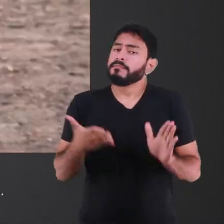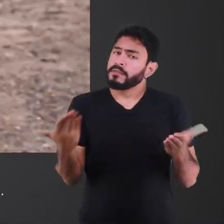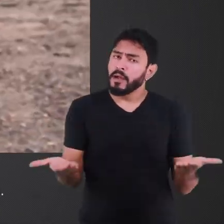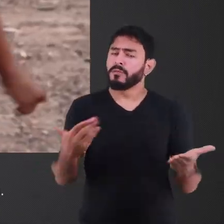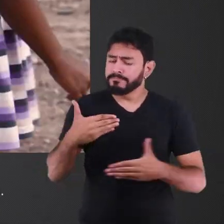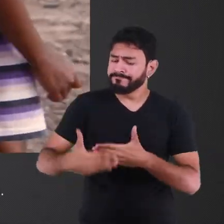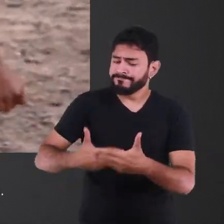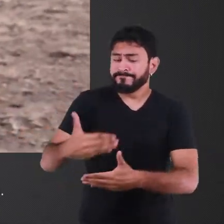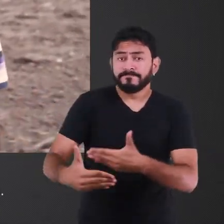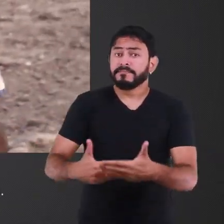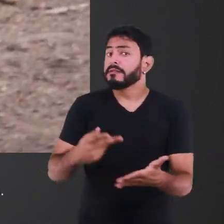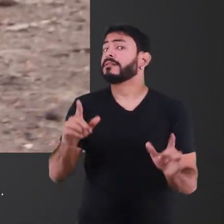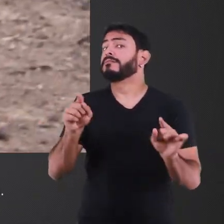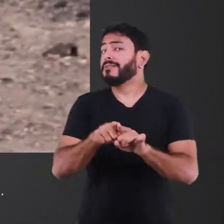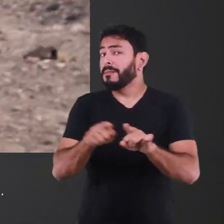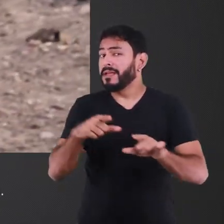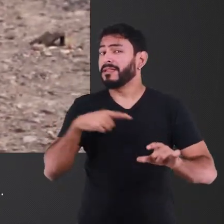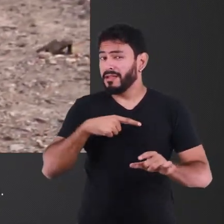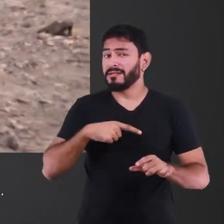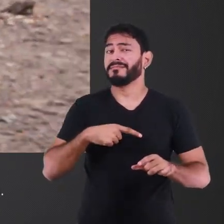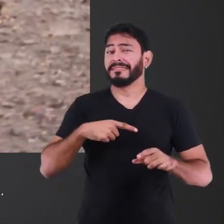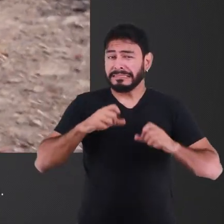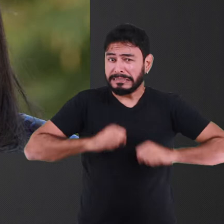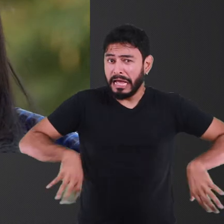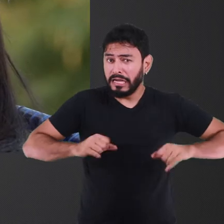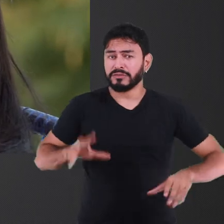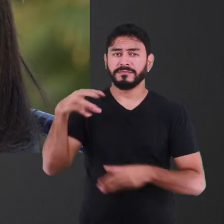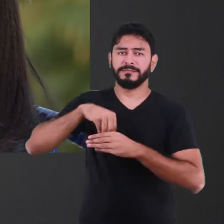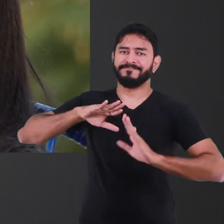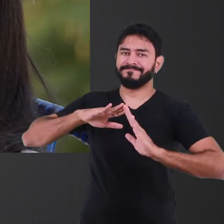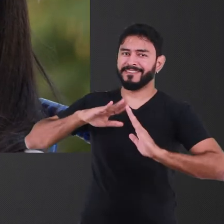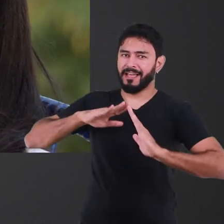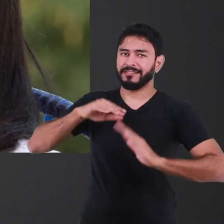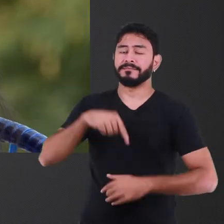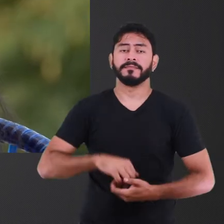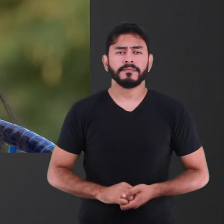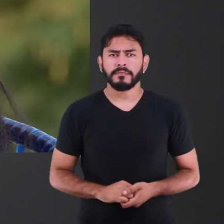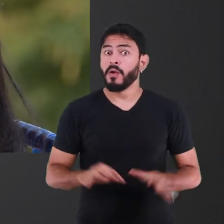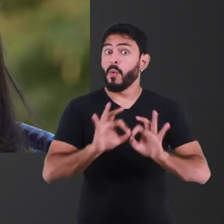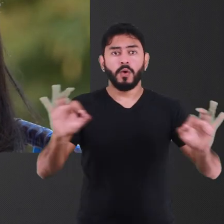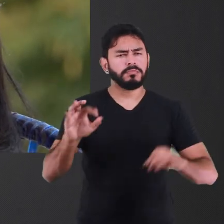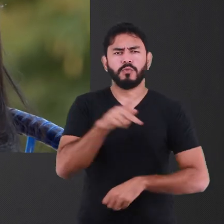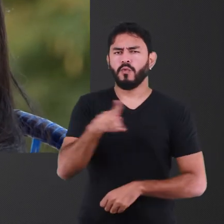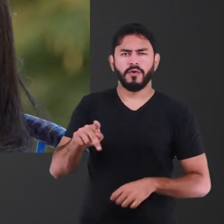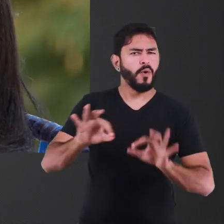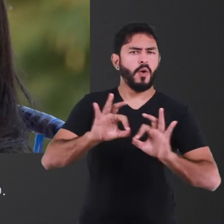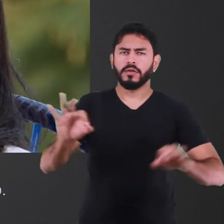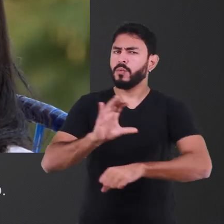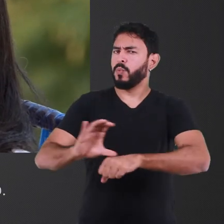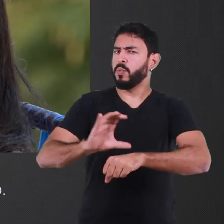Então, e sem falar nisso, que a gente tem as despesas de casa. Ótimos professores, ótimos cursos.